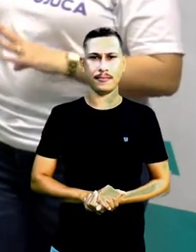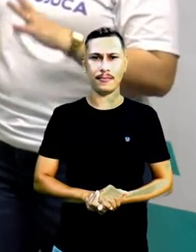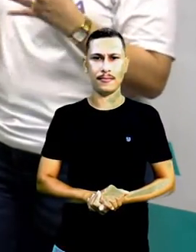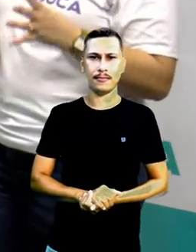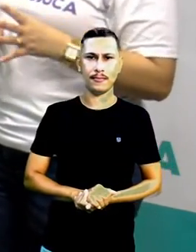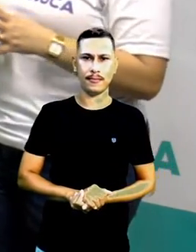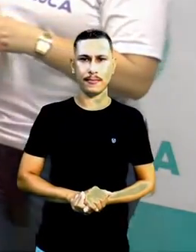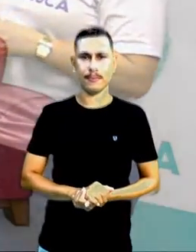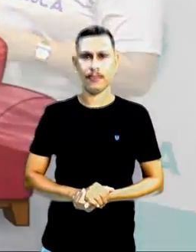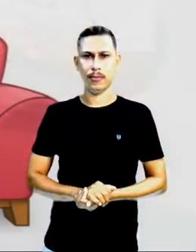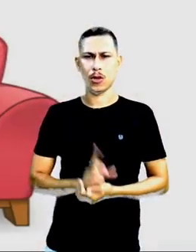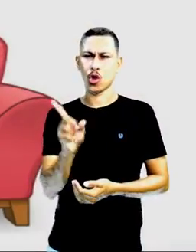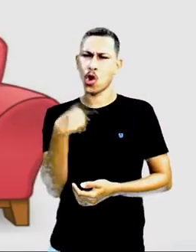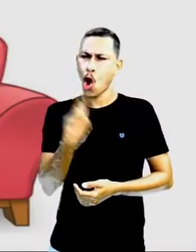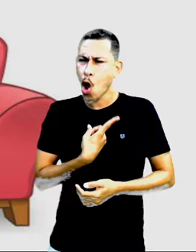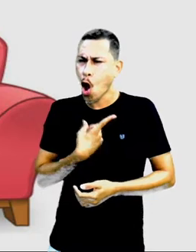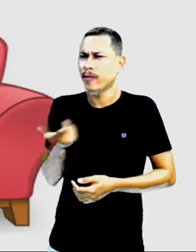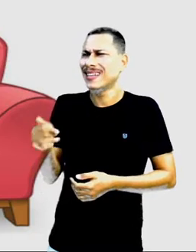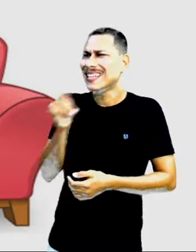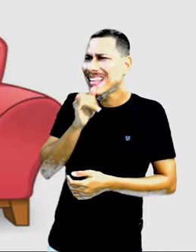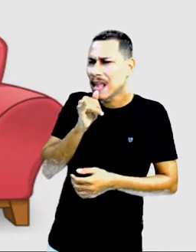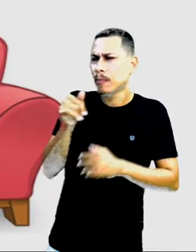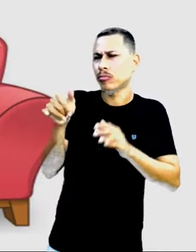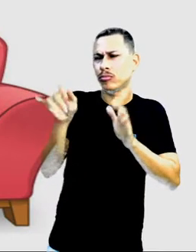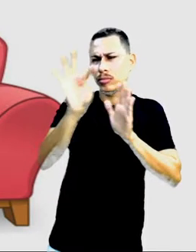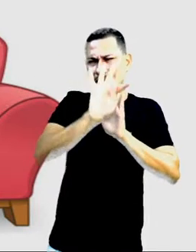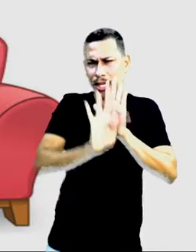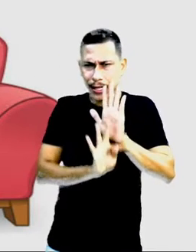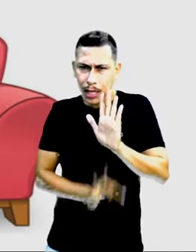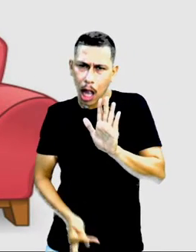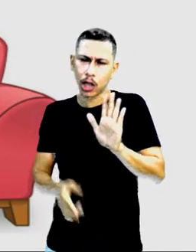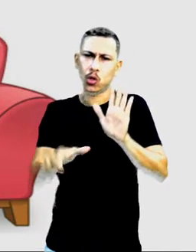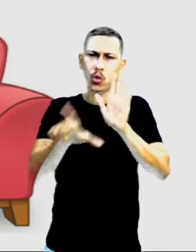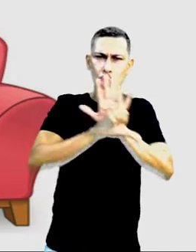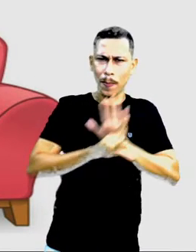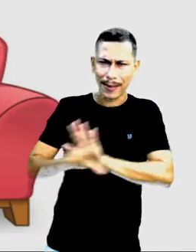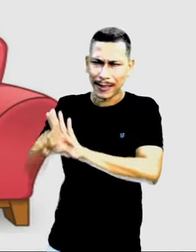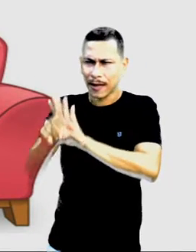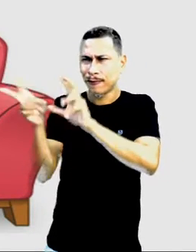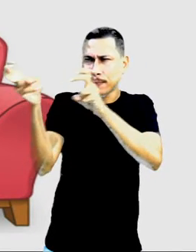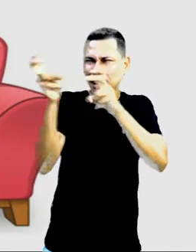Vimos vários exemplos de textos normativos legais escritos.